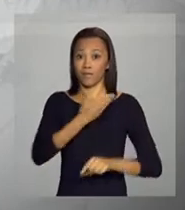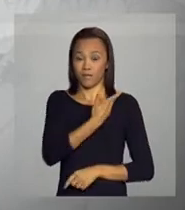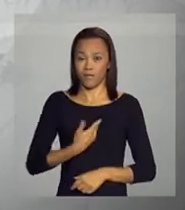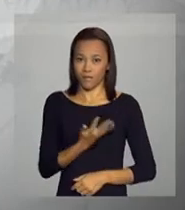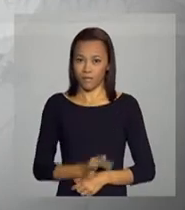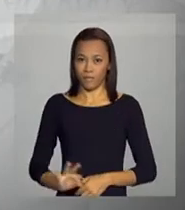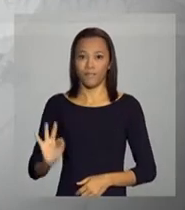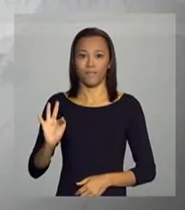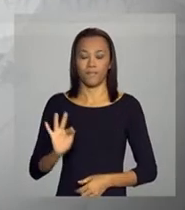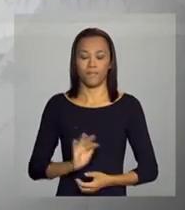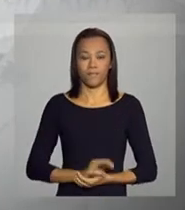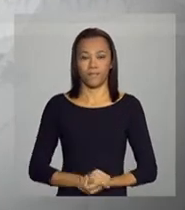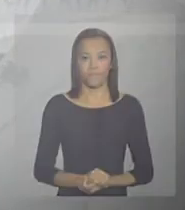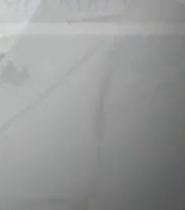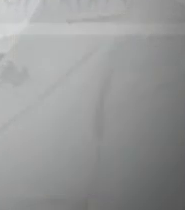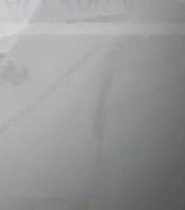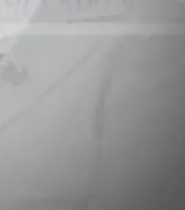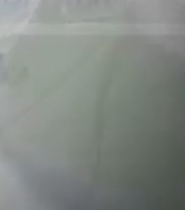e a TV do Governo Federal.